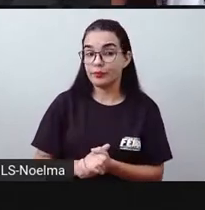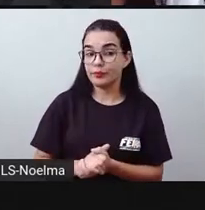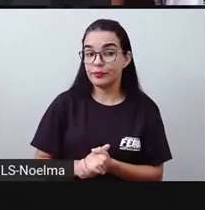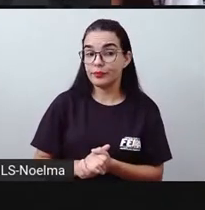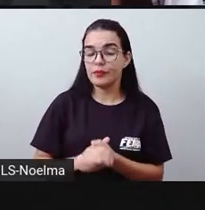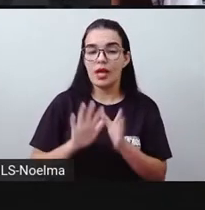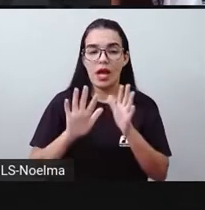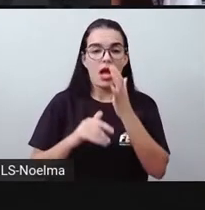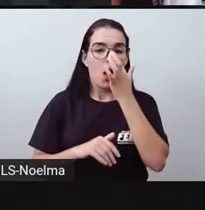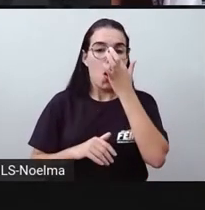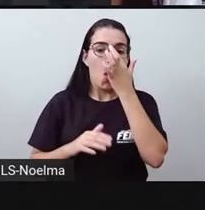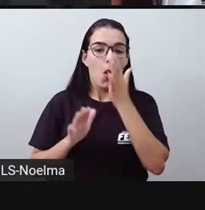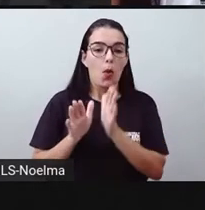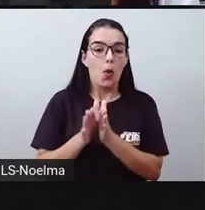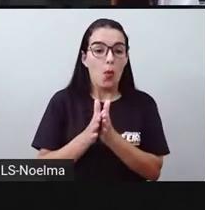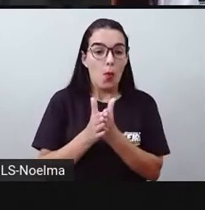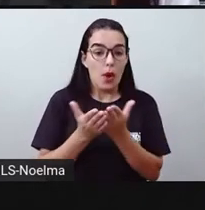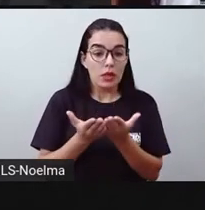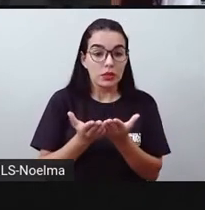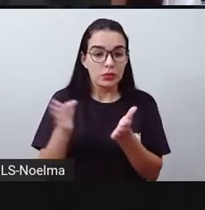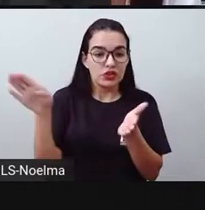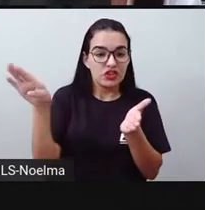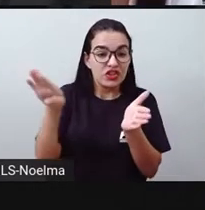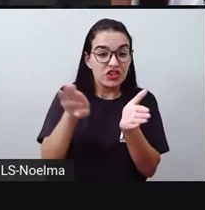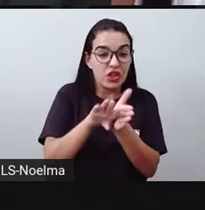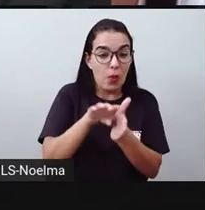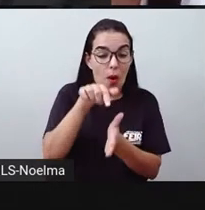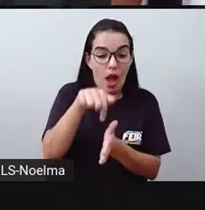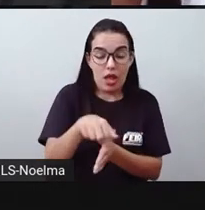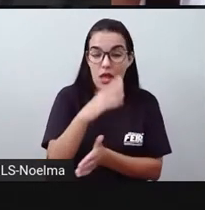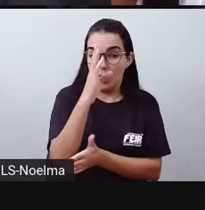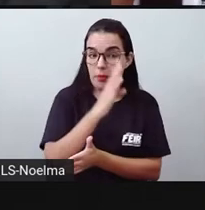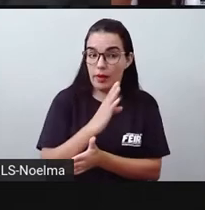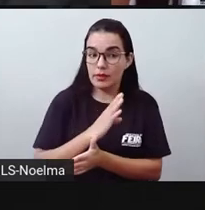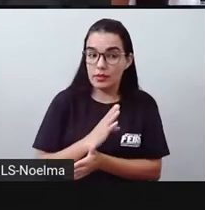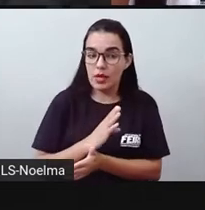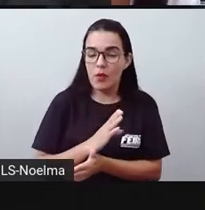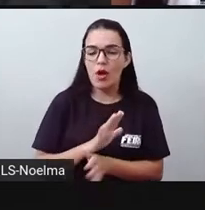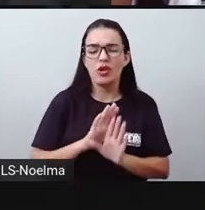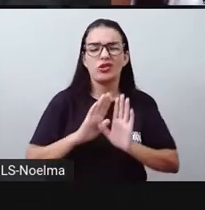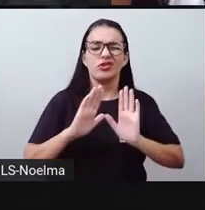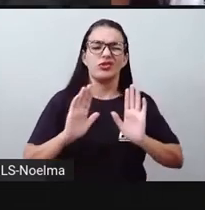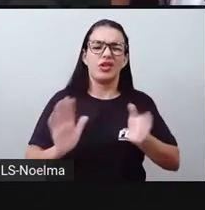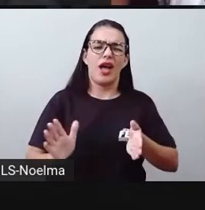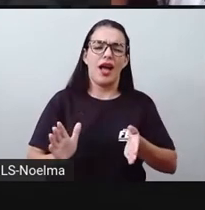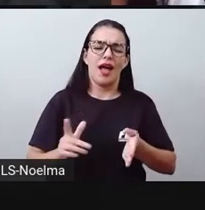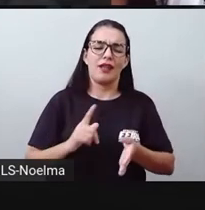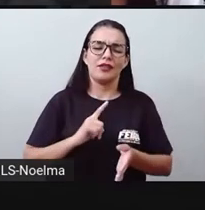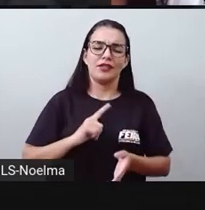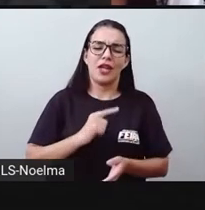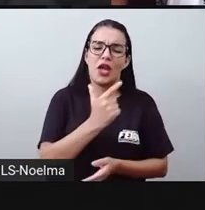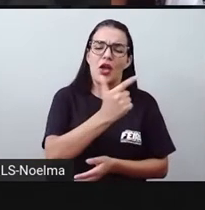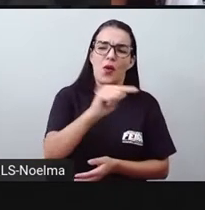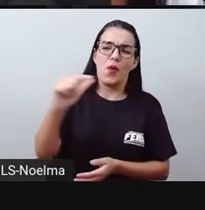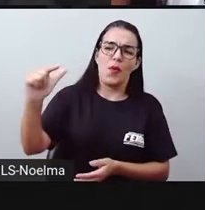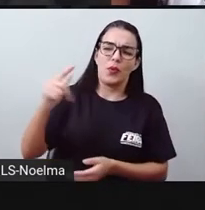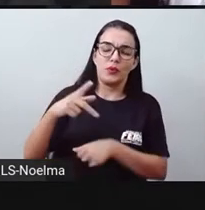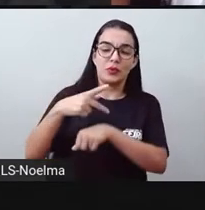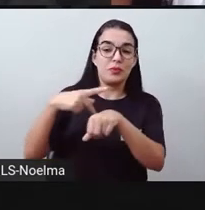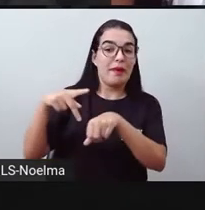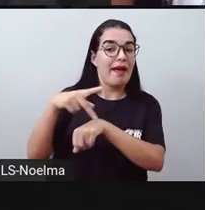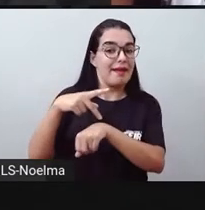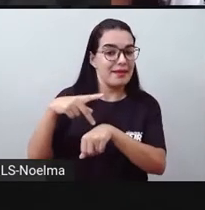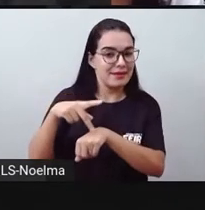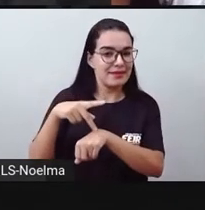existiam aí transportes ferroviários em outros países. Inclusive aí existem países que têm nesse